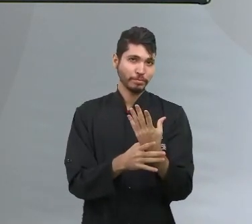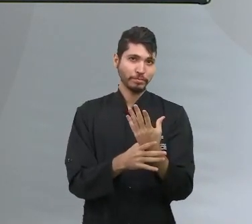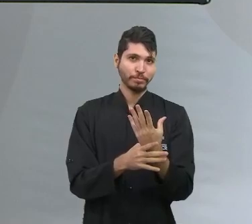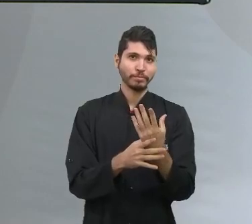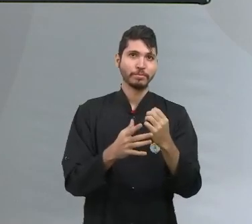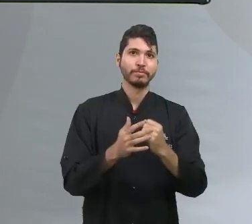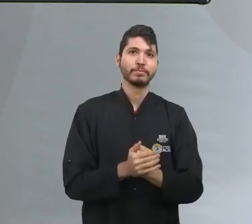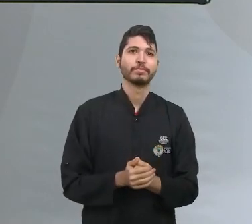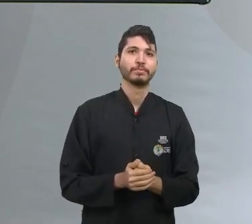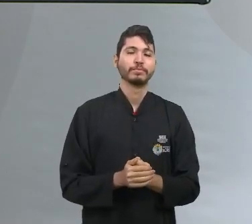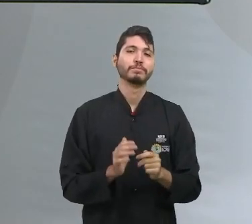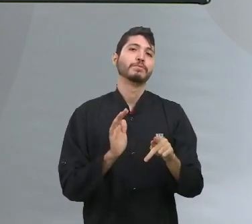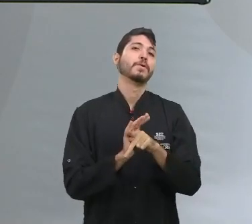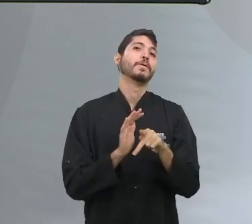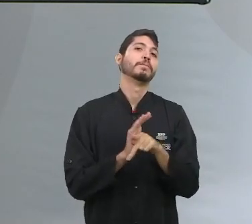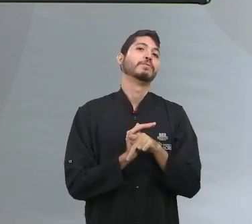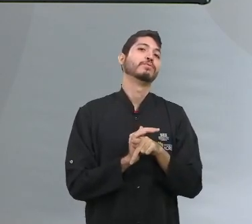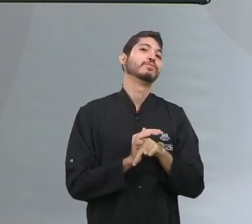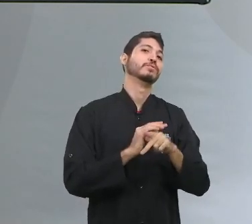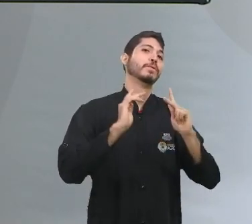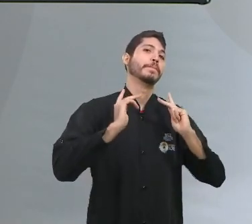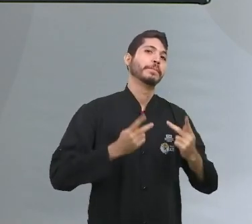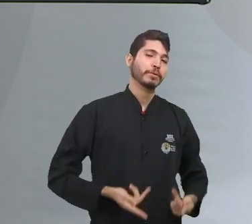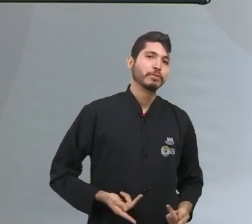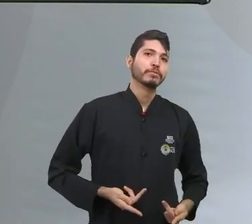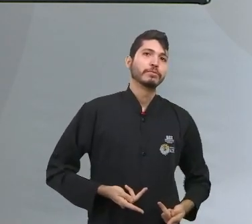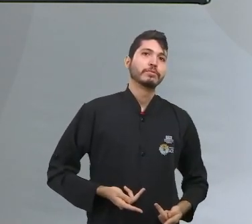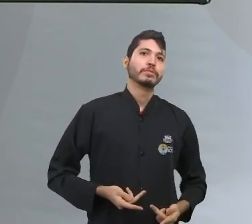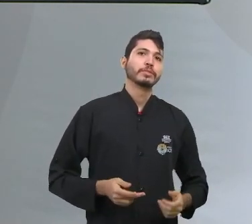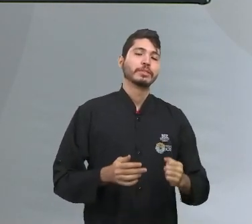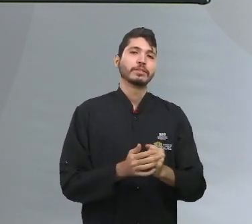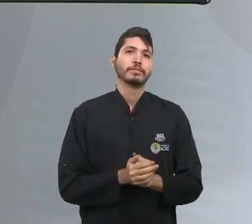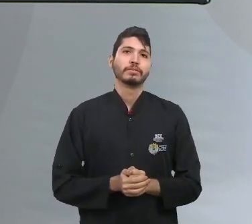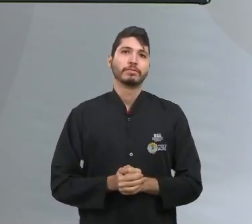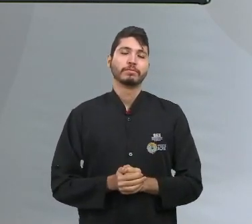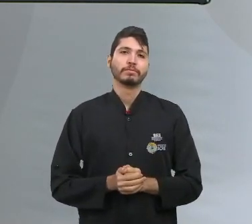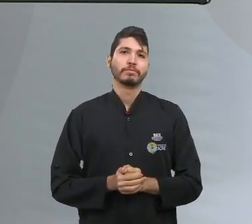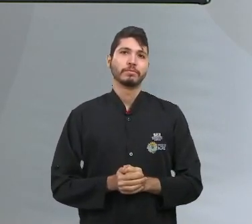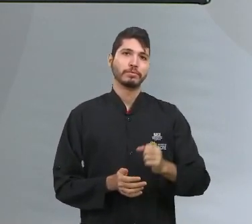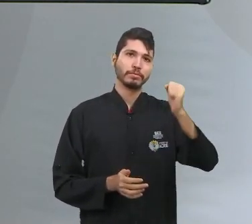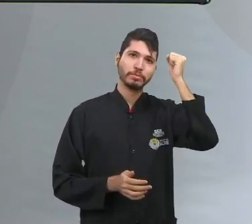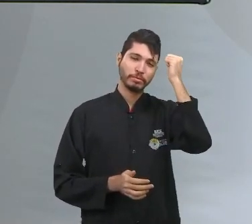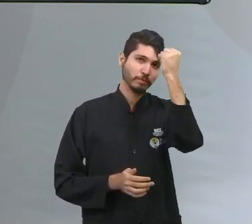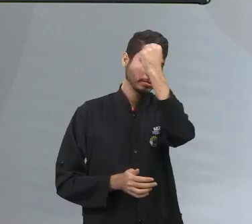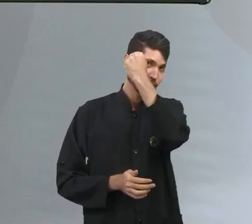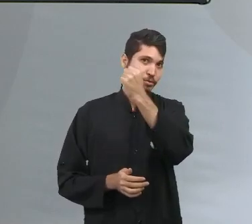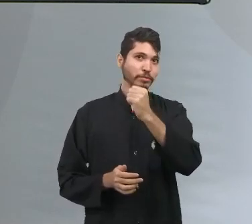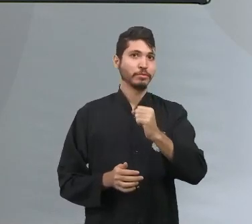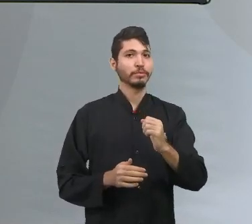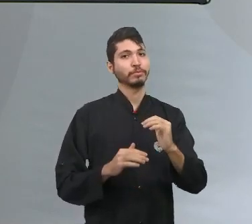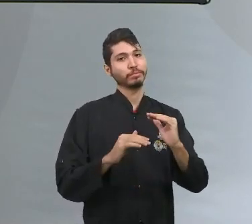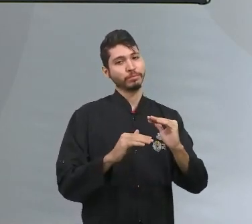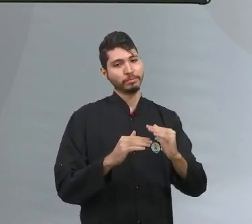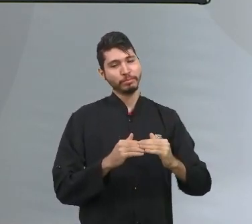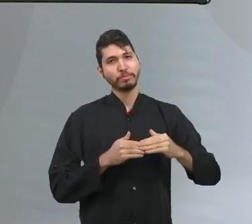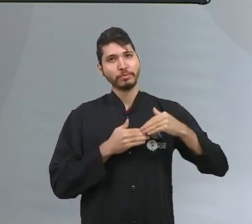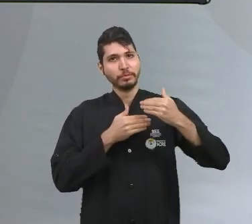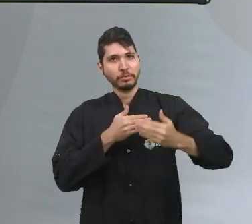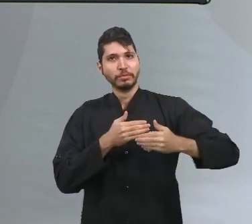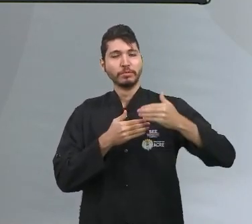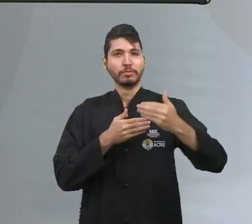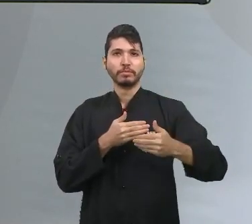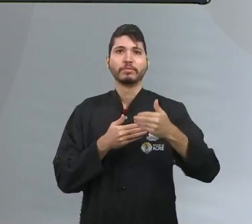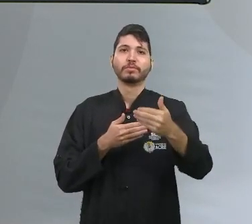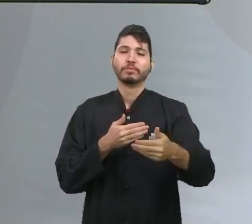intelectual, no que diz respeito à sociologia no Brasil, ela começa a ganhar um novo direcionamento. Claro, entender